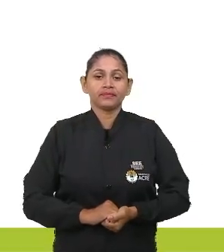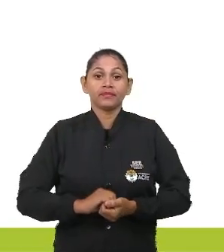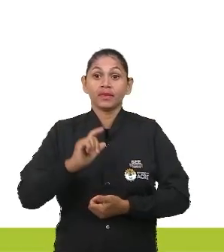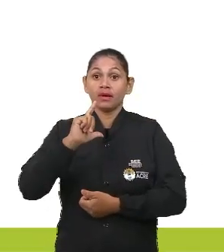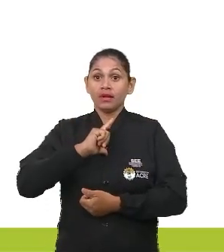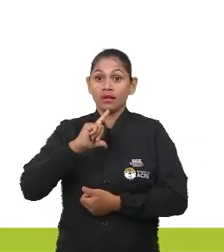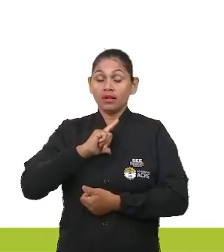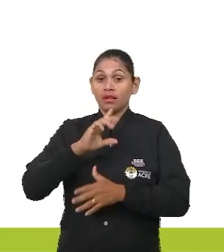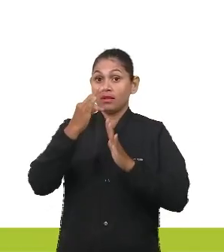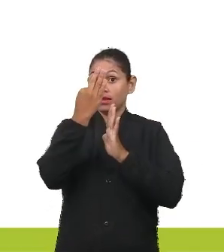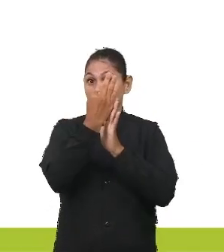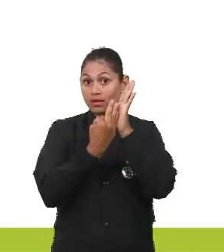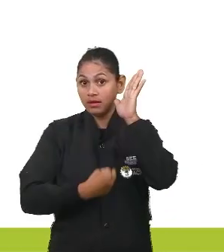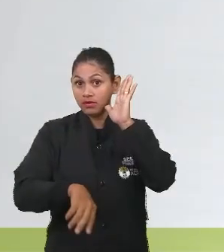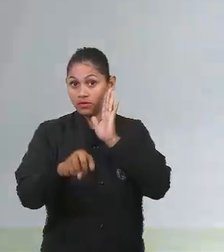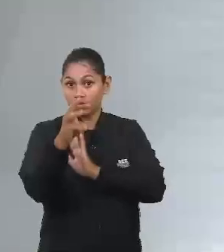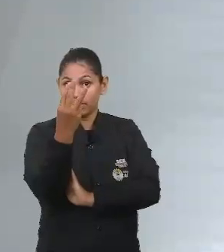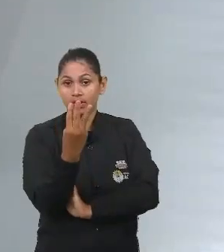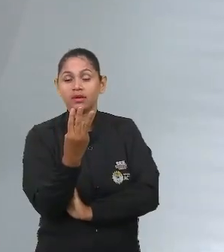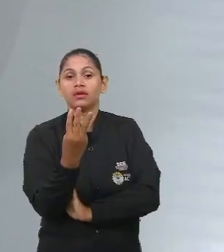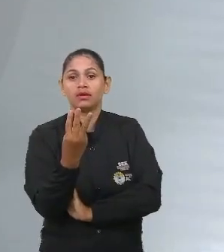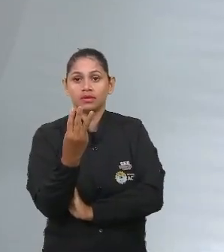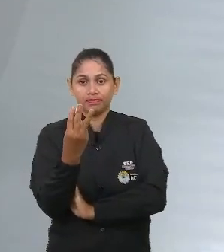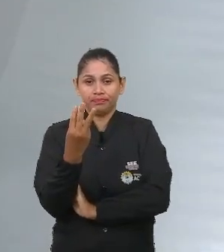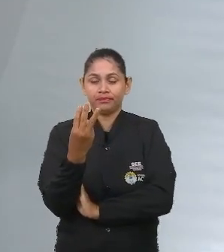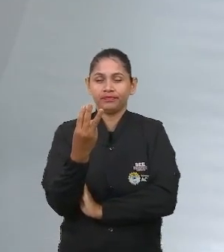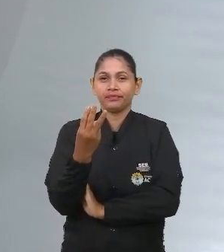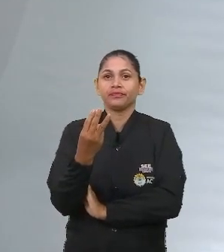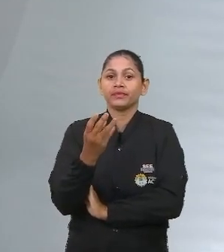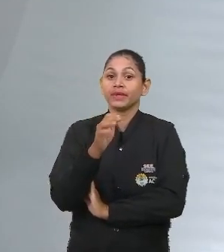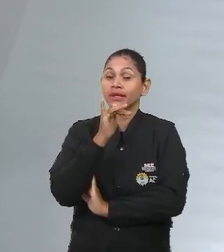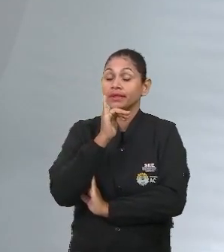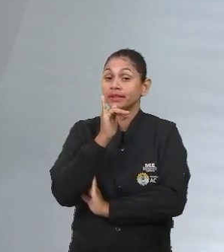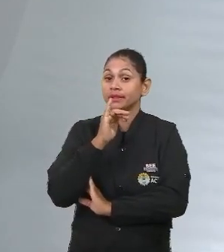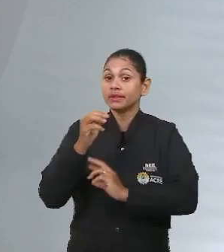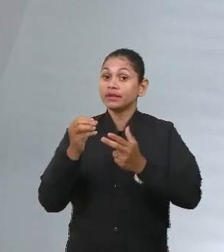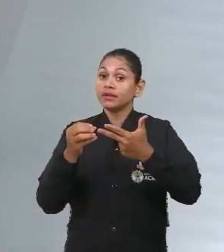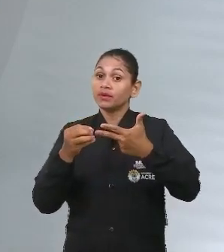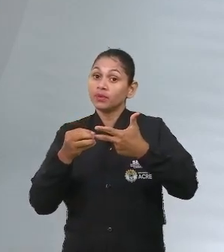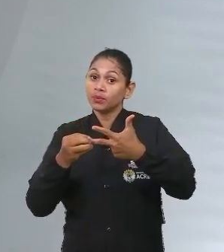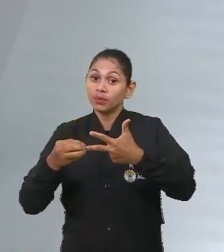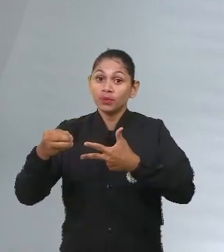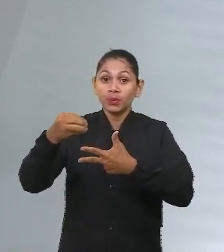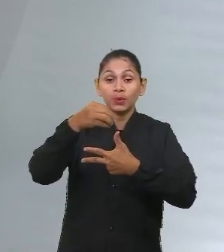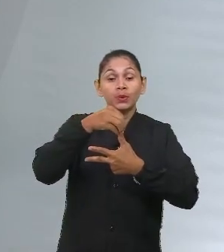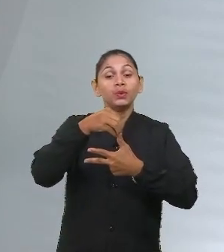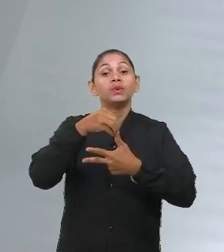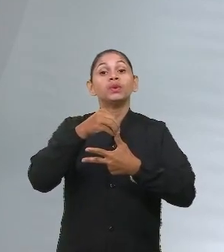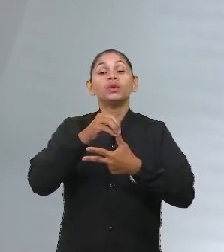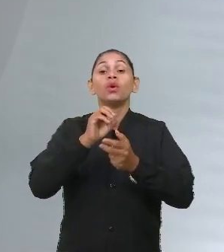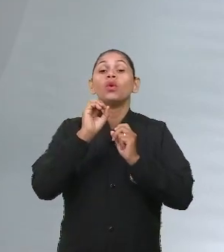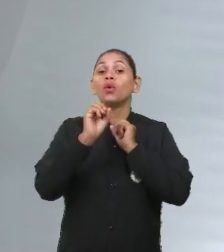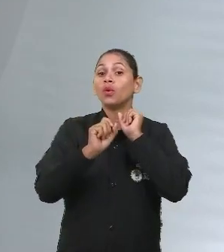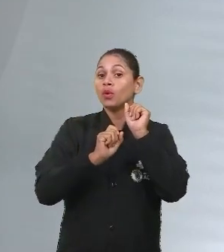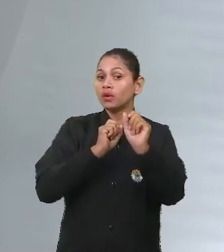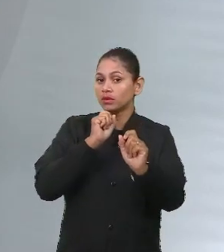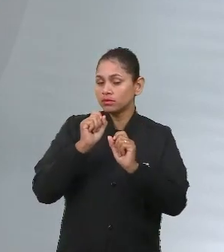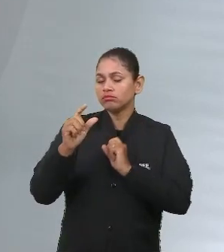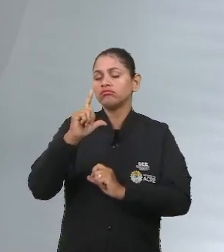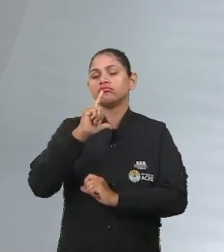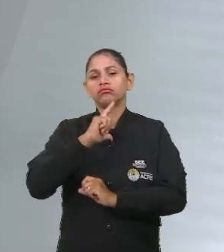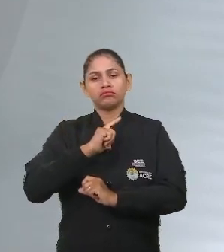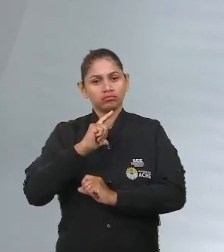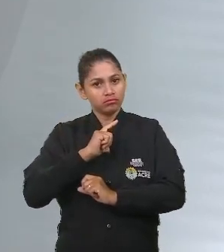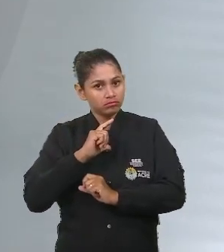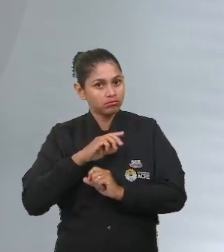aqui a exemplo do Enem, nós colocamos alguns textos que, como aparecem lá no Enem, são textos